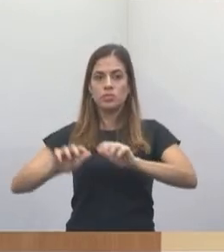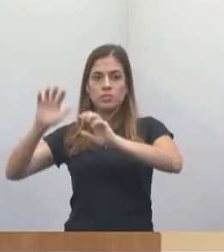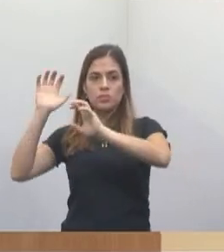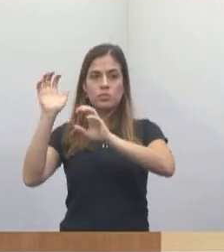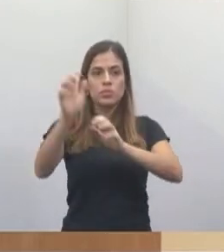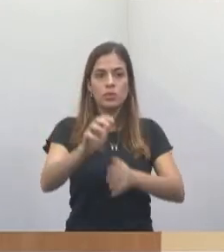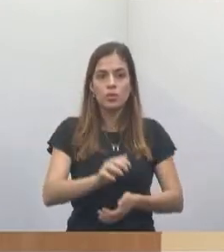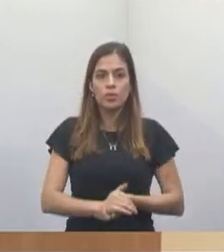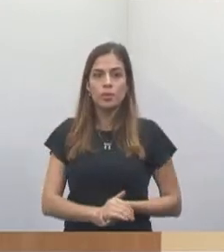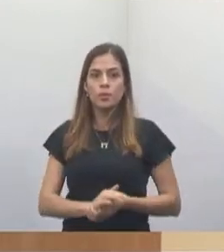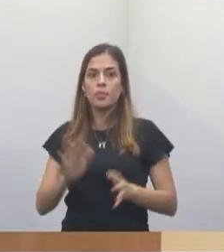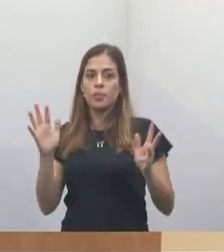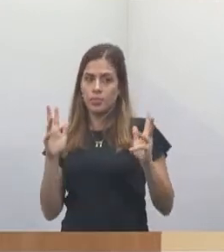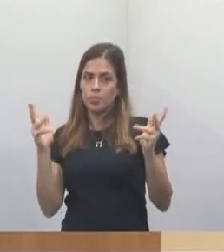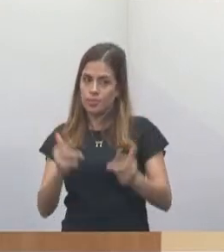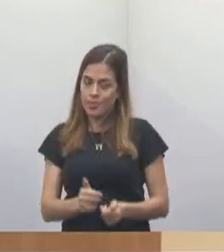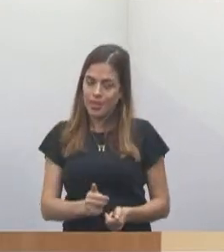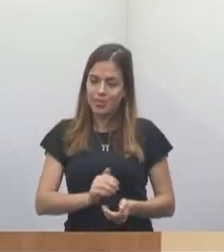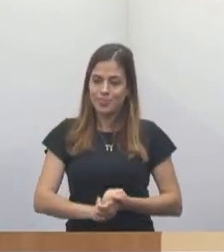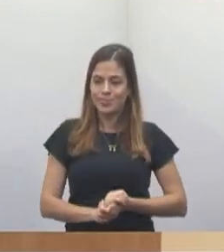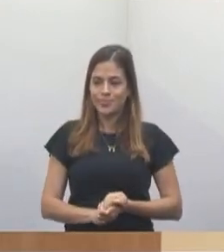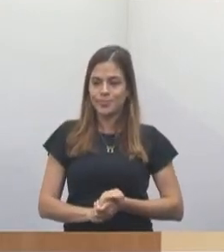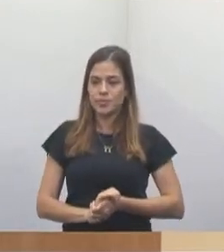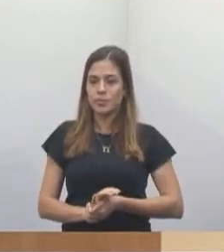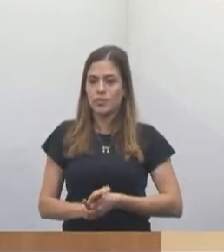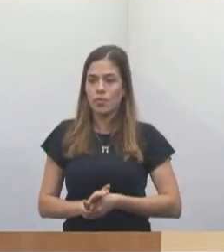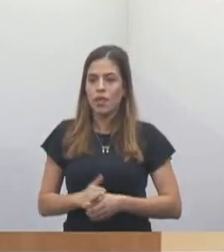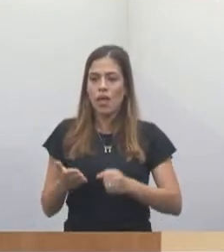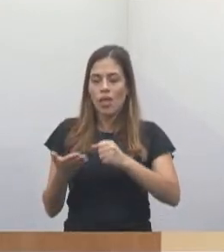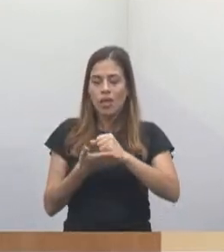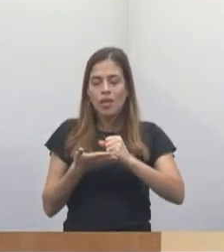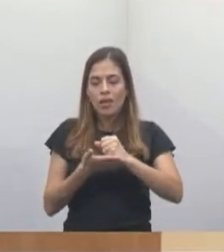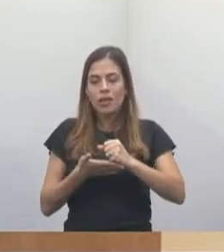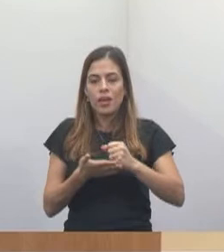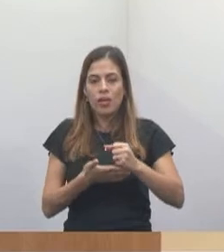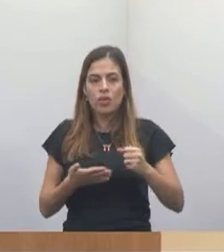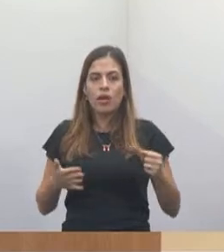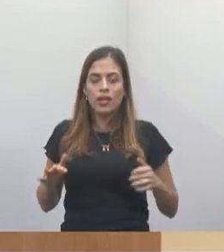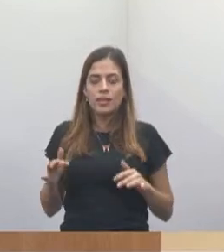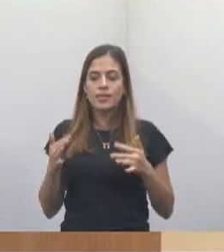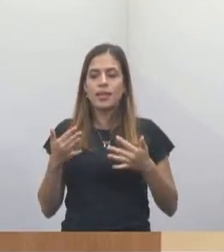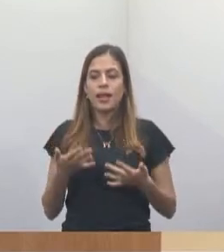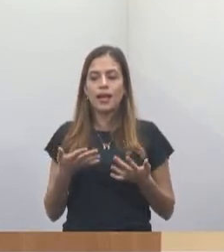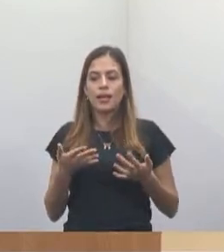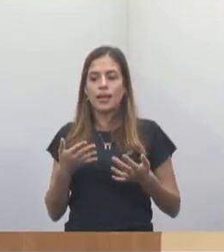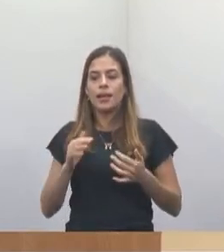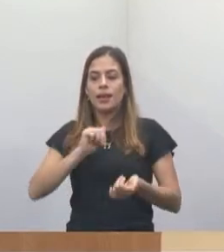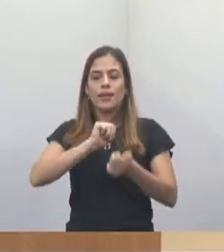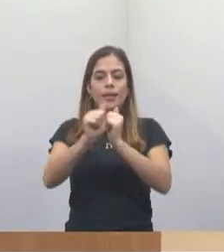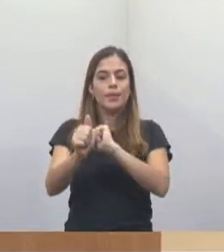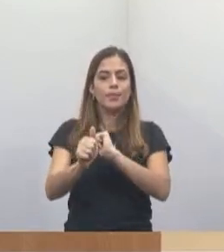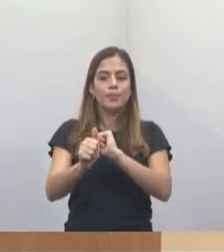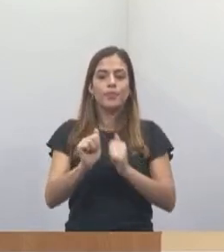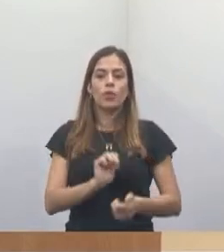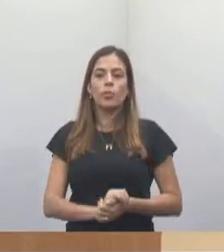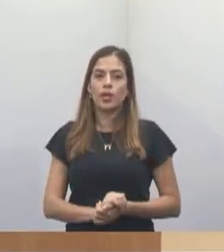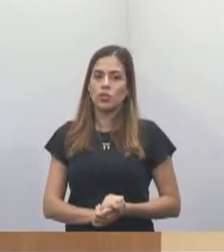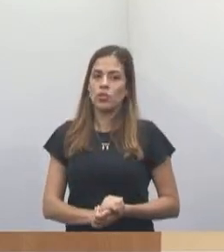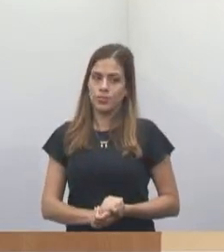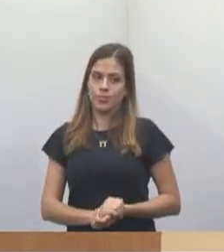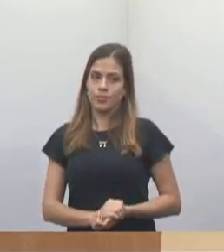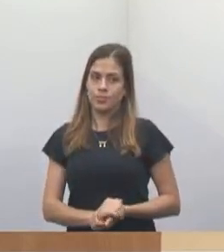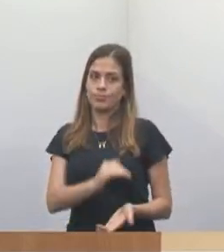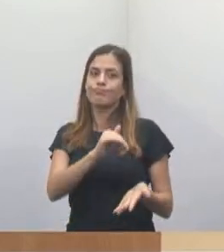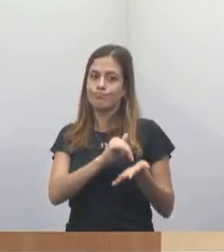é um trabalho espetacular porque tem envolvido a base do esporte. Então, nós vamos tratar desse assunto com o